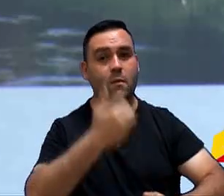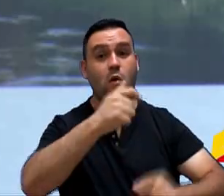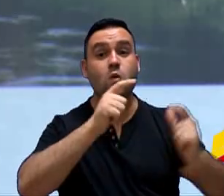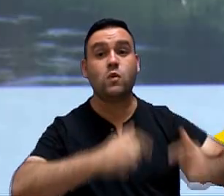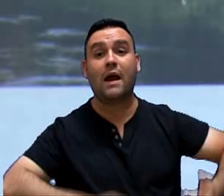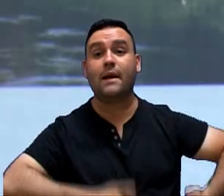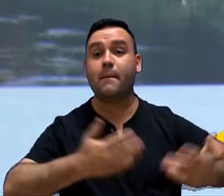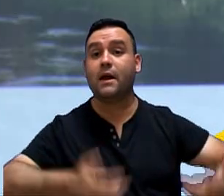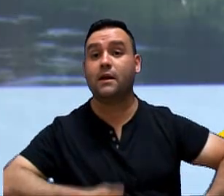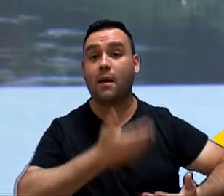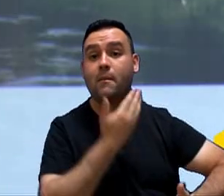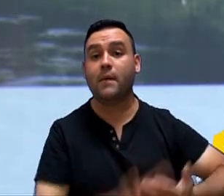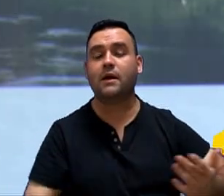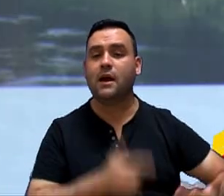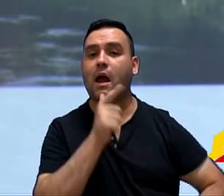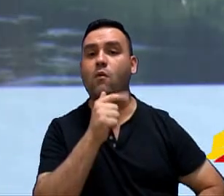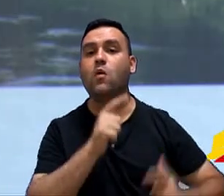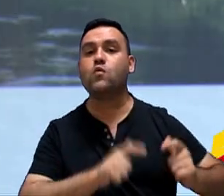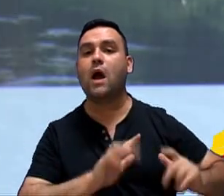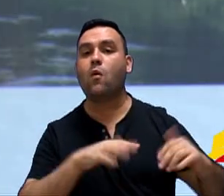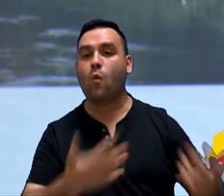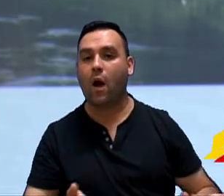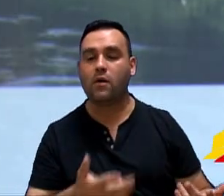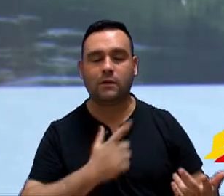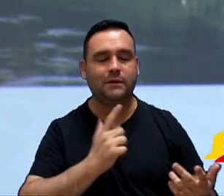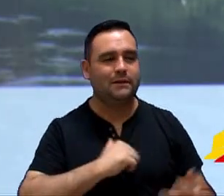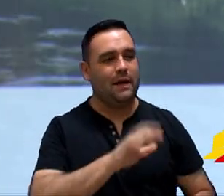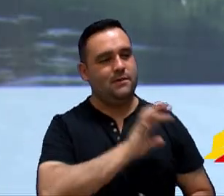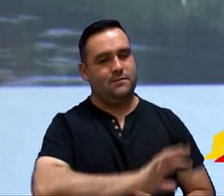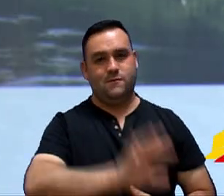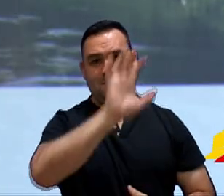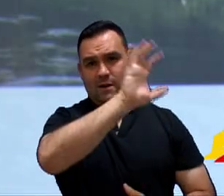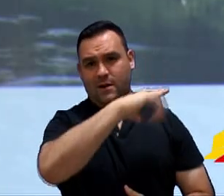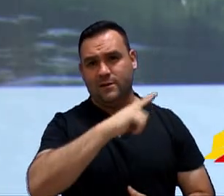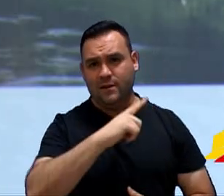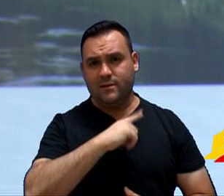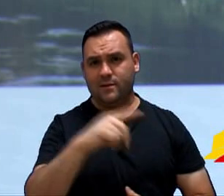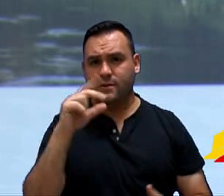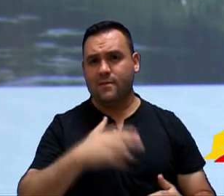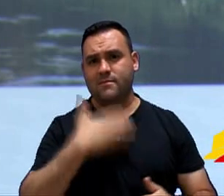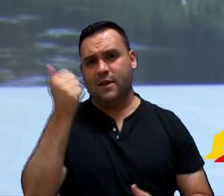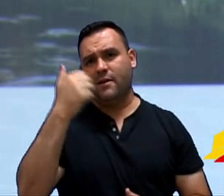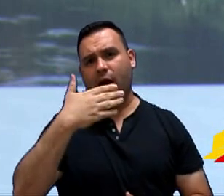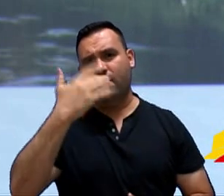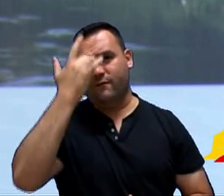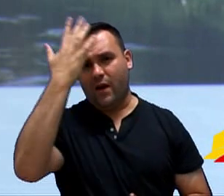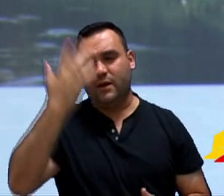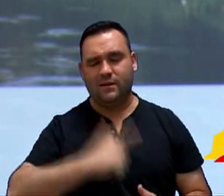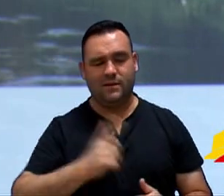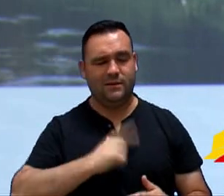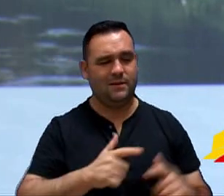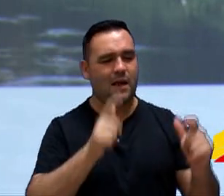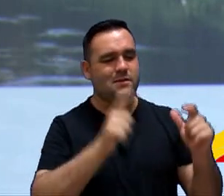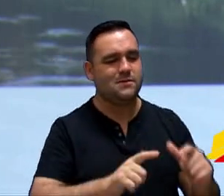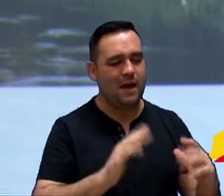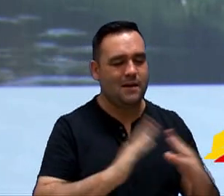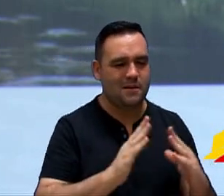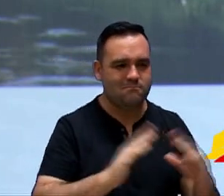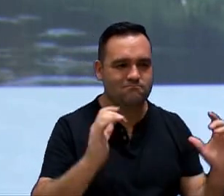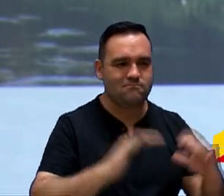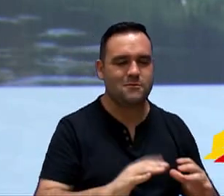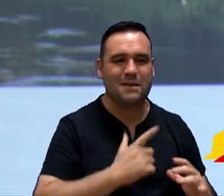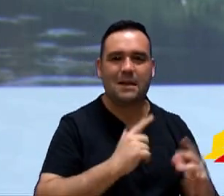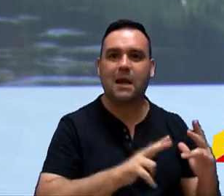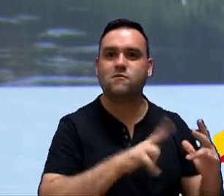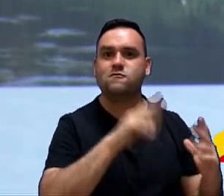a perda que está tendo, vai dividir por região, em salarial, e isso fica muito mais fácil. Tem aquele núcleo habitacional que tem um